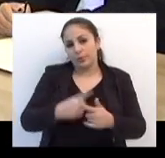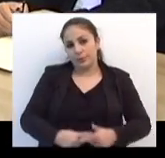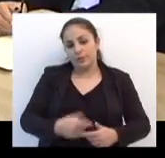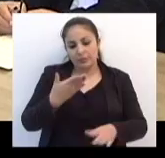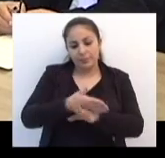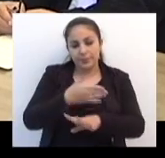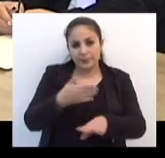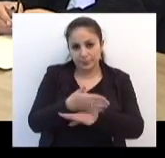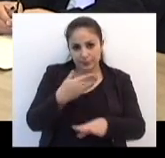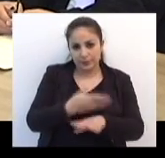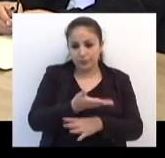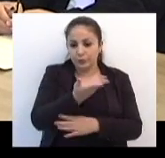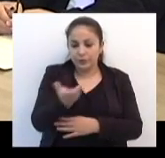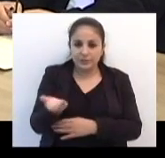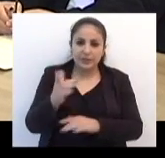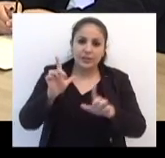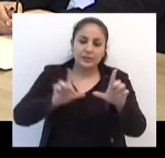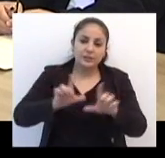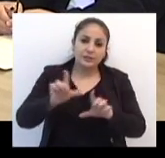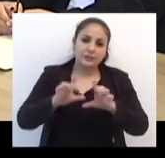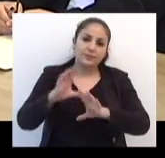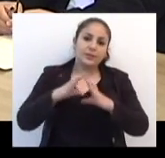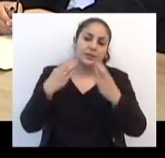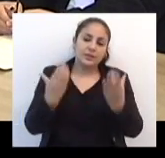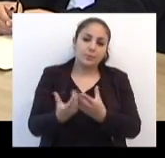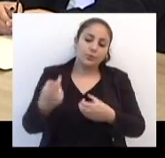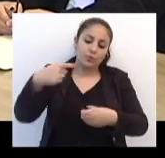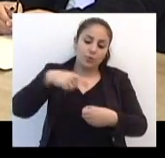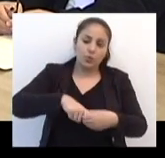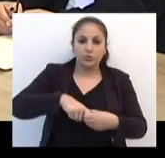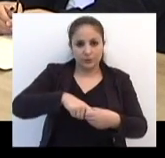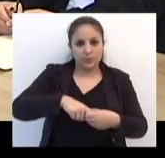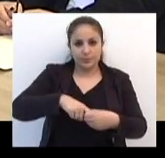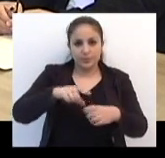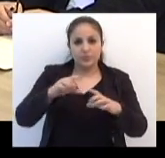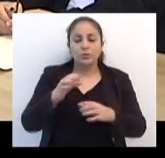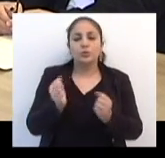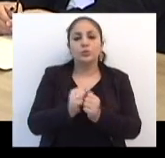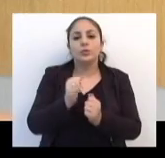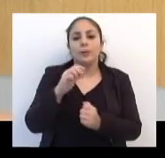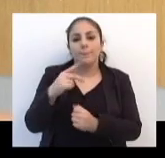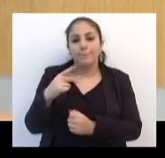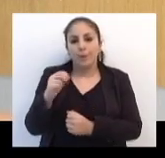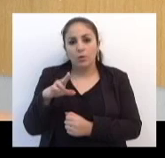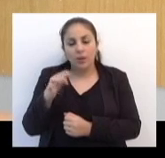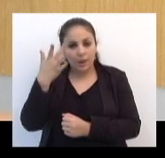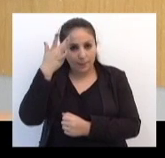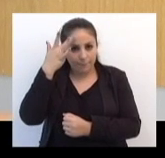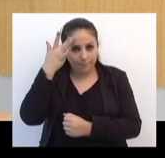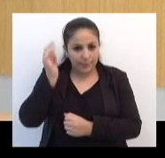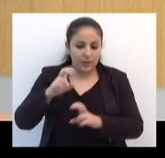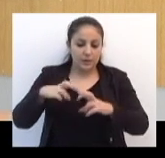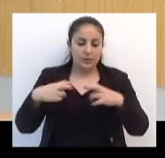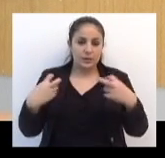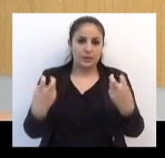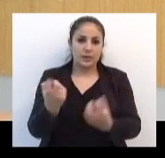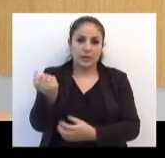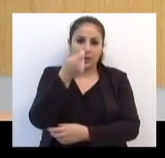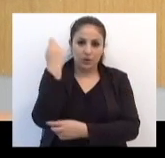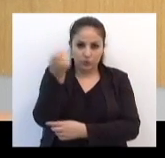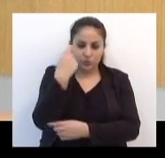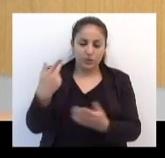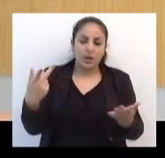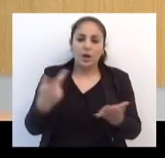vez, a participação dos senhores no Jornal da Câmara. E nós voltamos ao estúdio com você, Paula. E amanhã, a Ronda Crioula